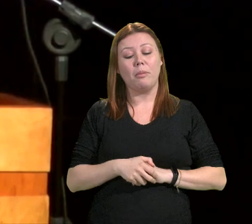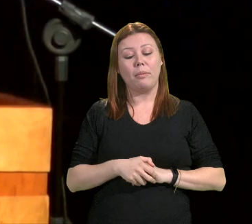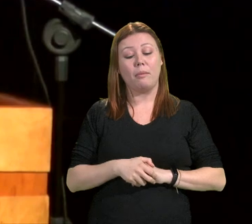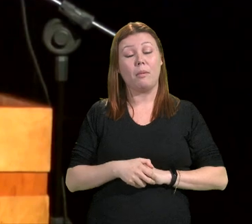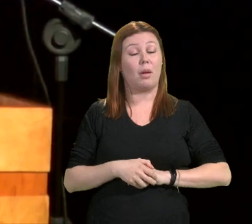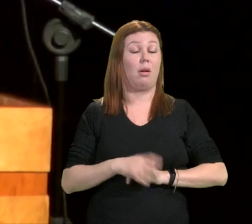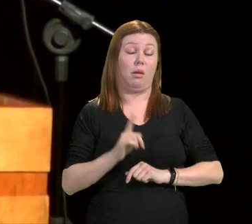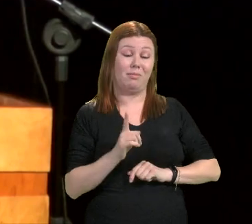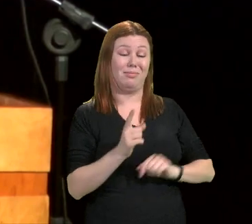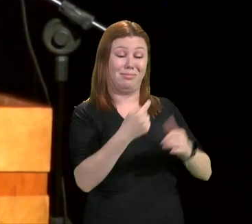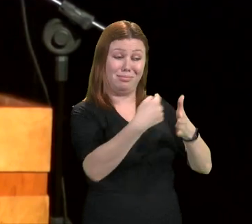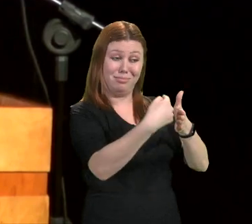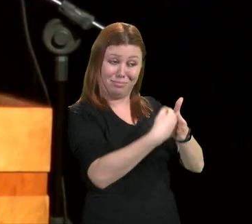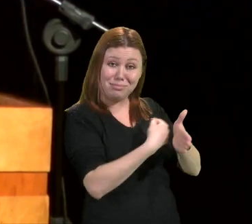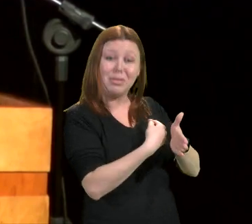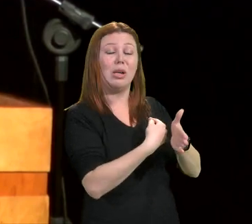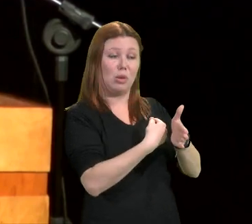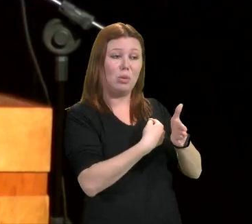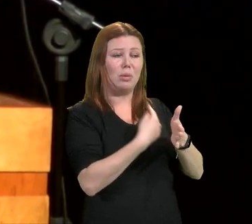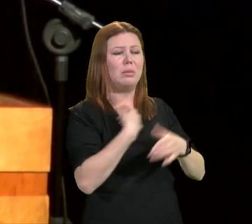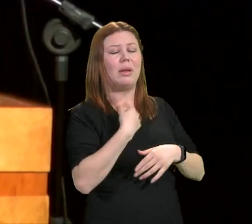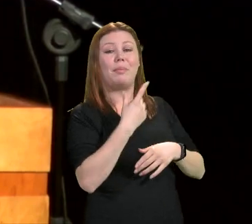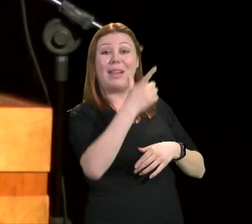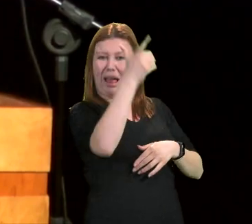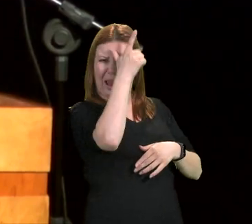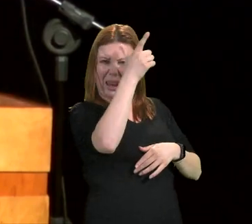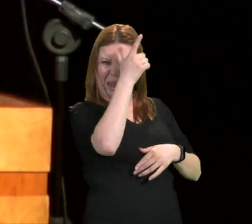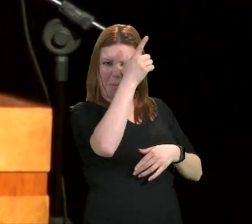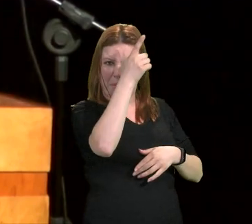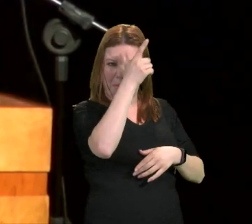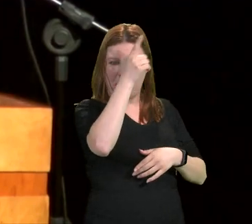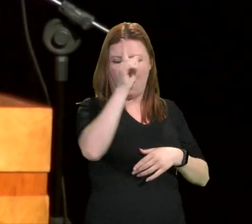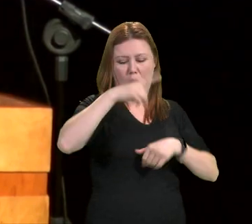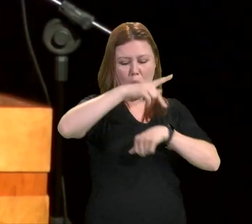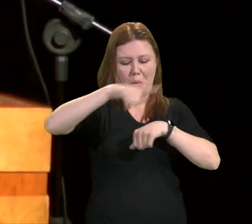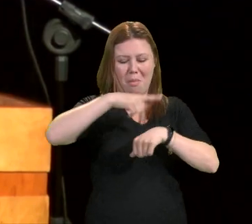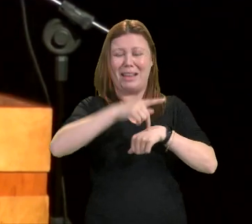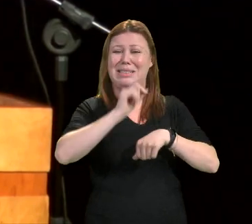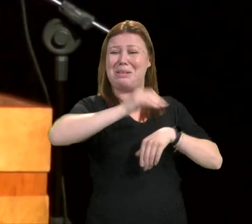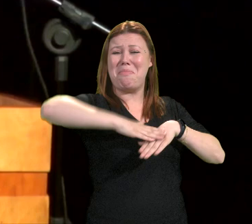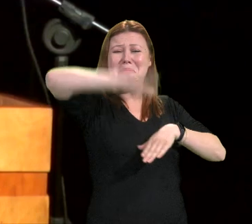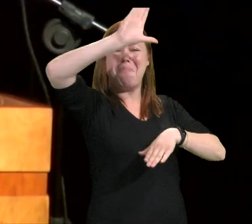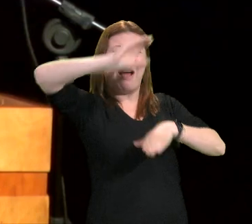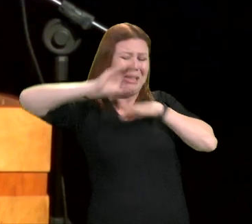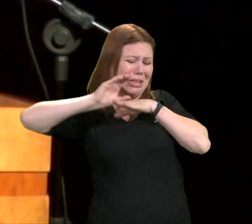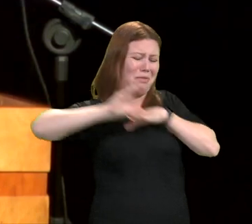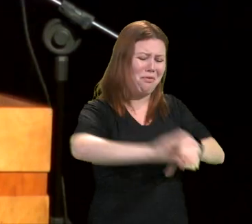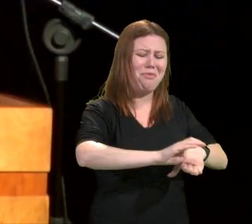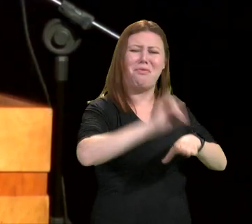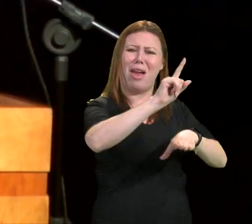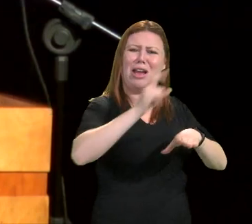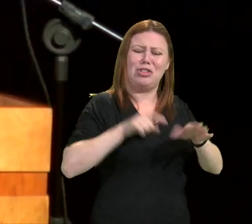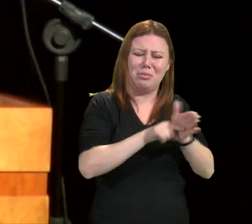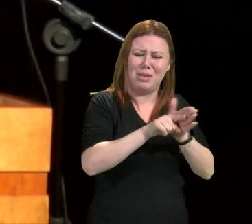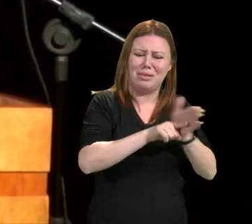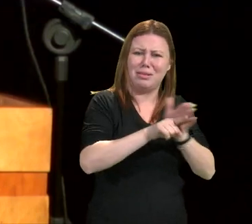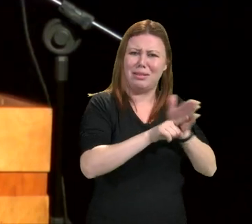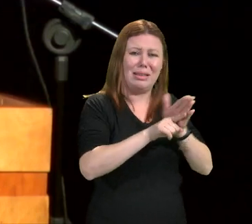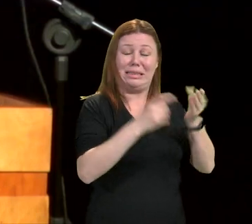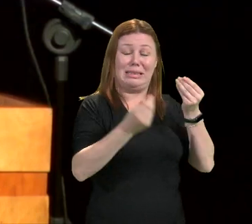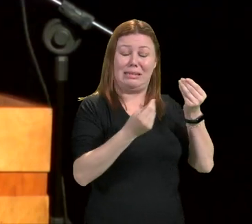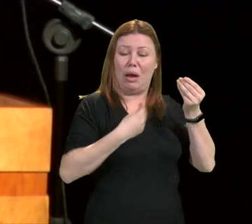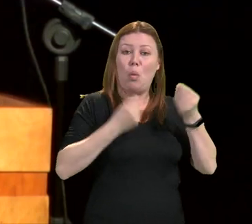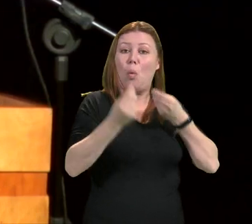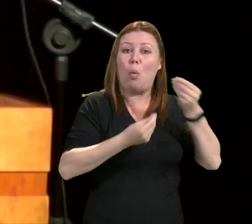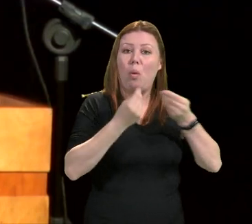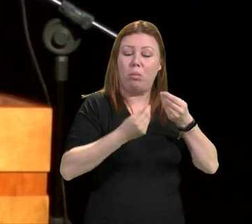a pergunta é, a Alemanha é um dos países do mundo que mais investe em pesquisa. Qual o impacto de investimento